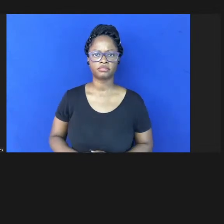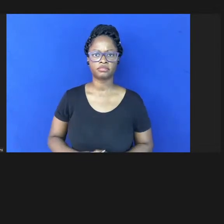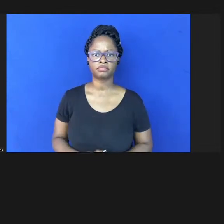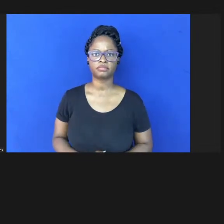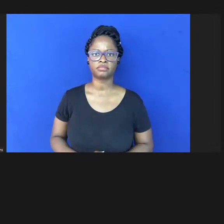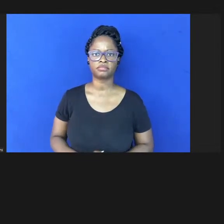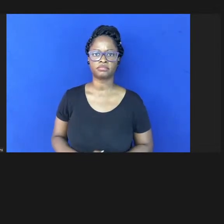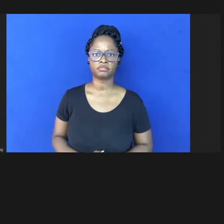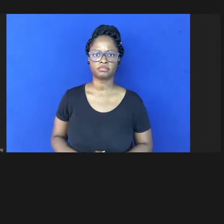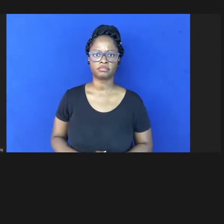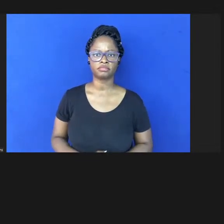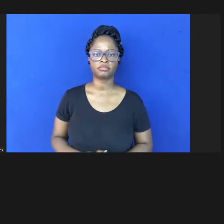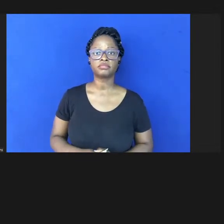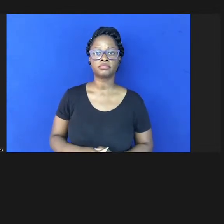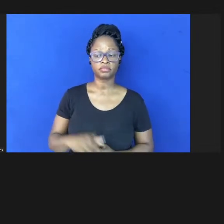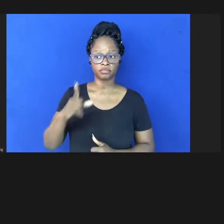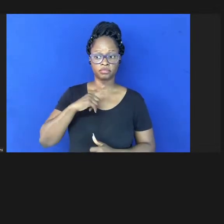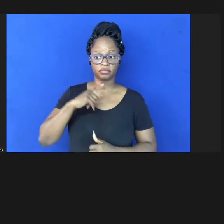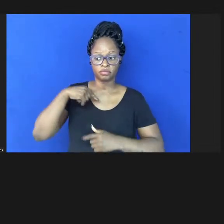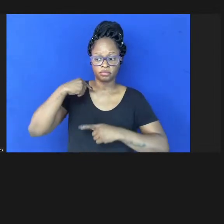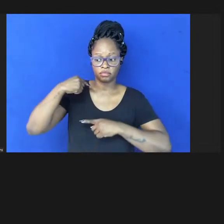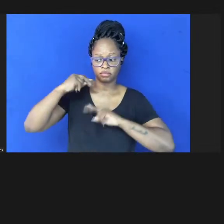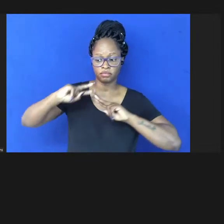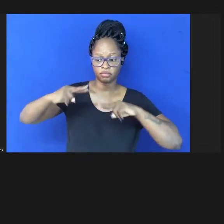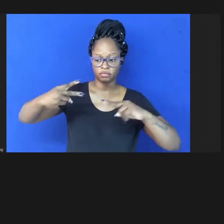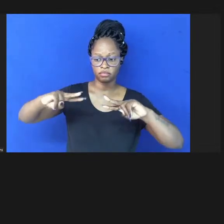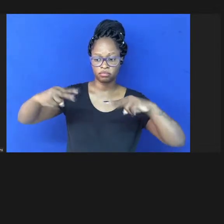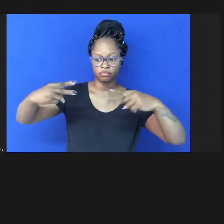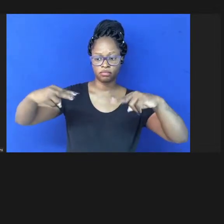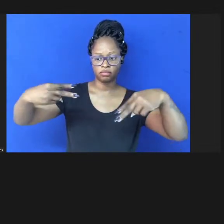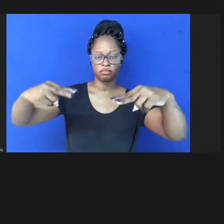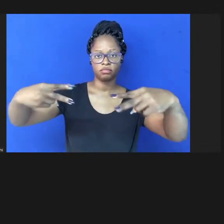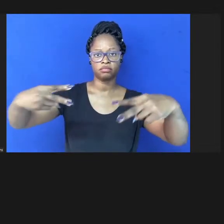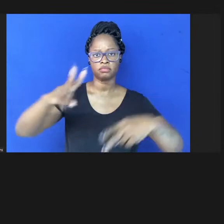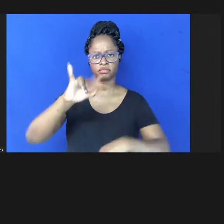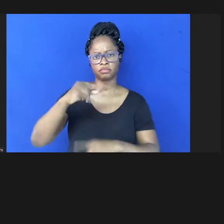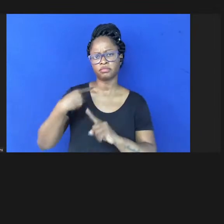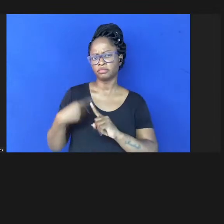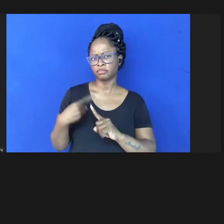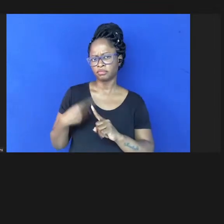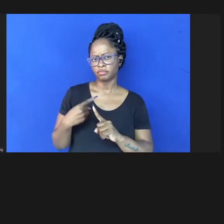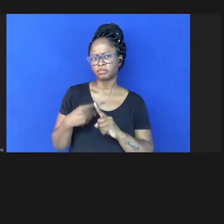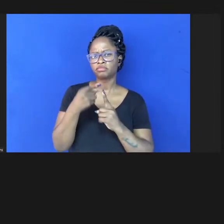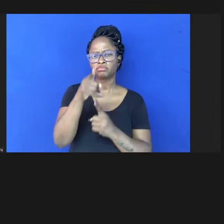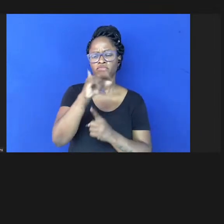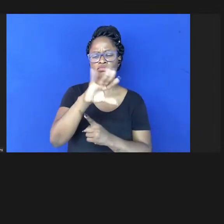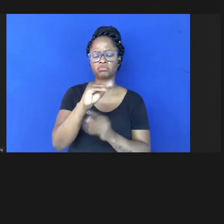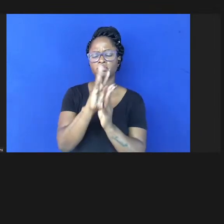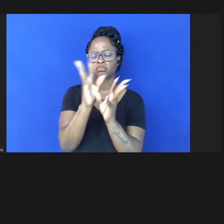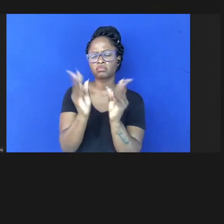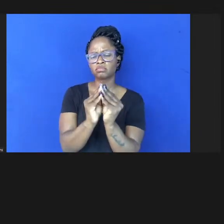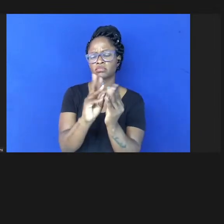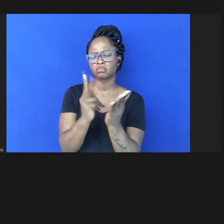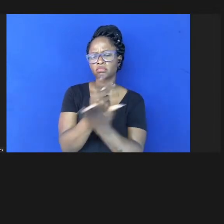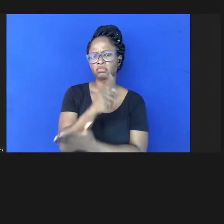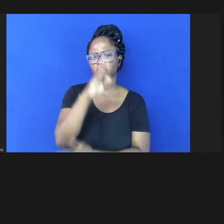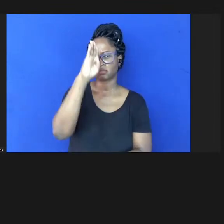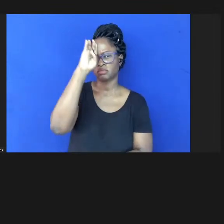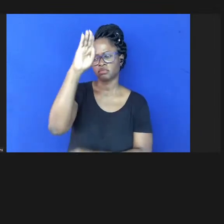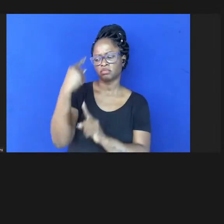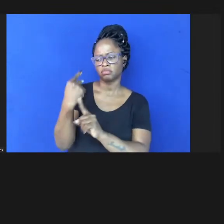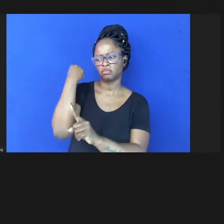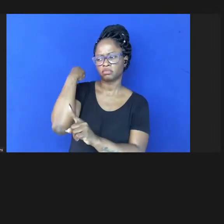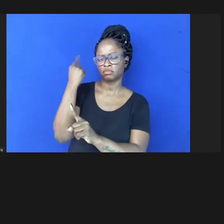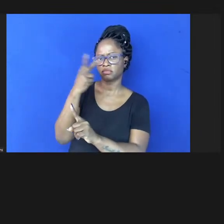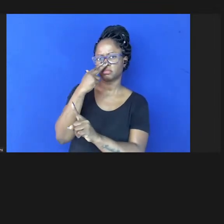haverá um legado porque isso aconteceu principalmente de forma muito mais